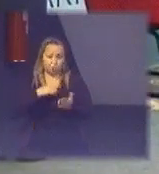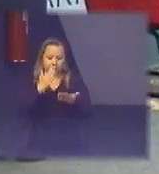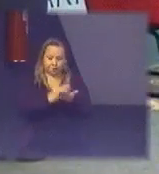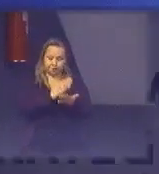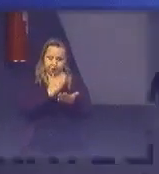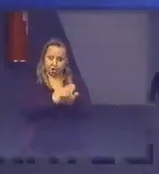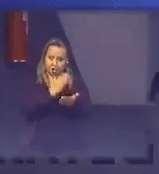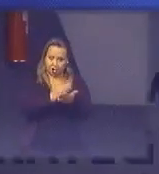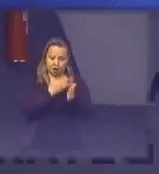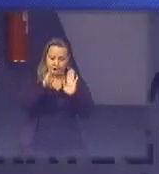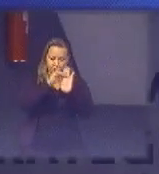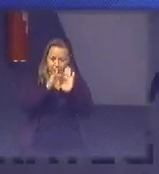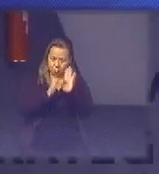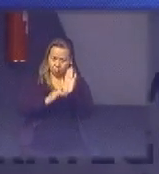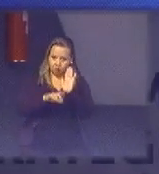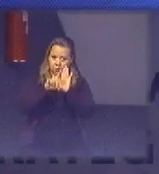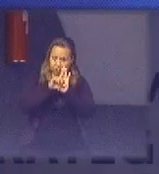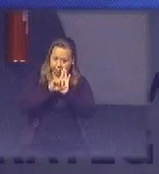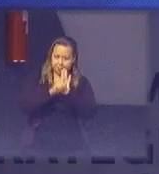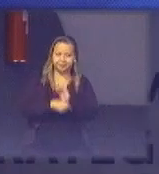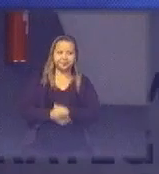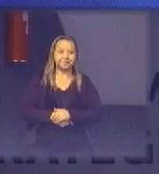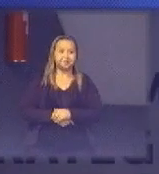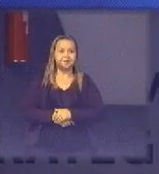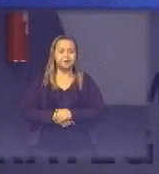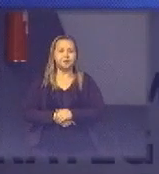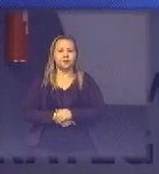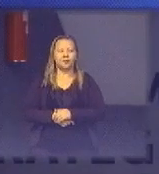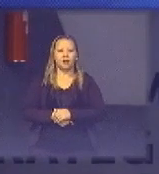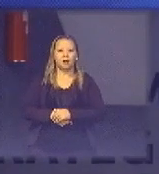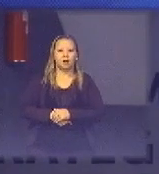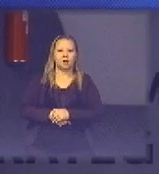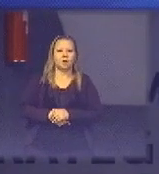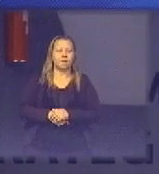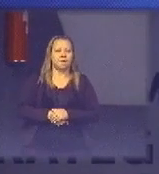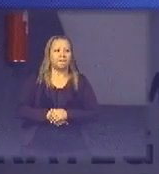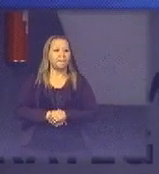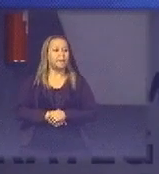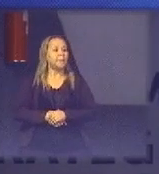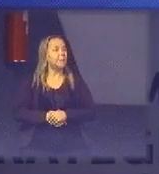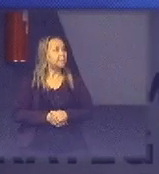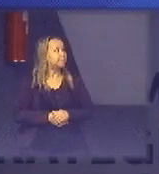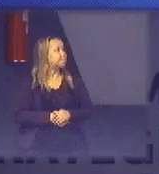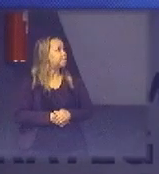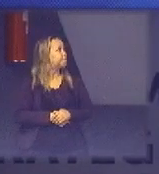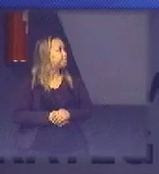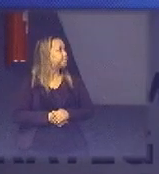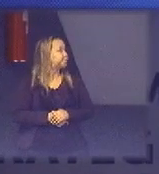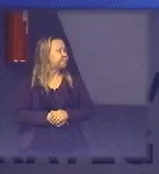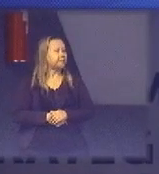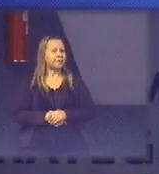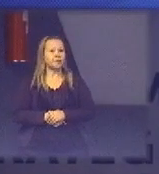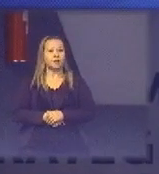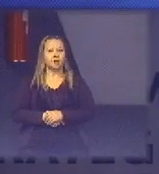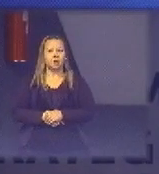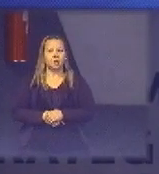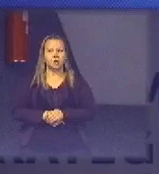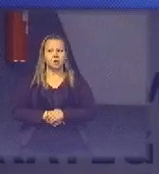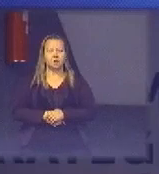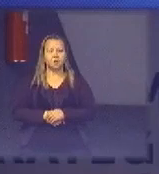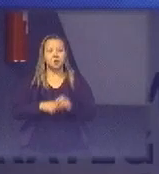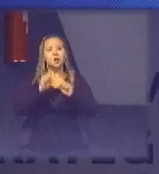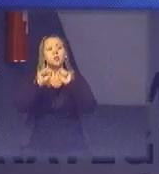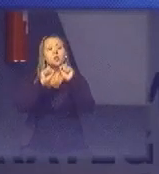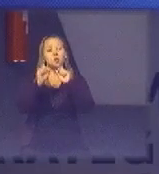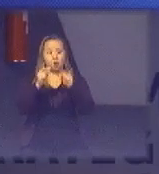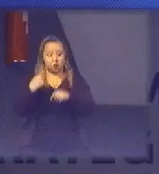pode passar por favor mais uma vez eu acho que esse slide está repetido pode passar pode passar o que nós